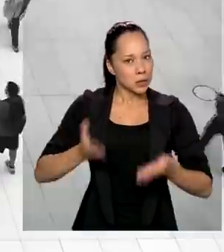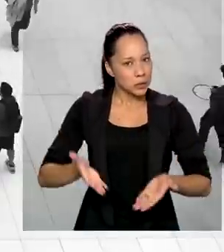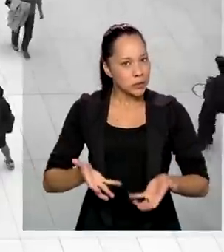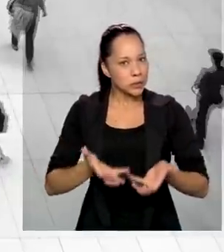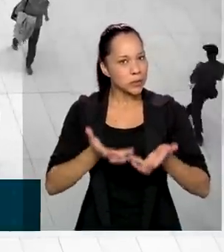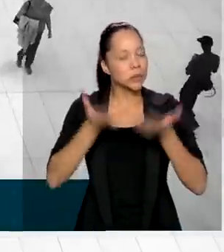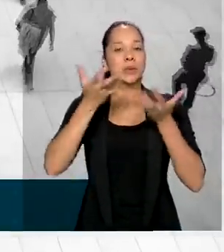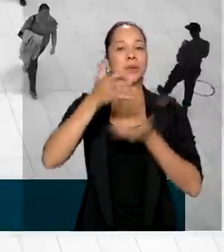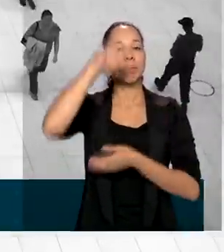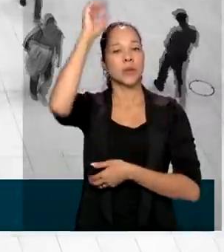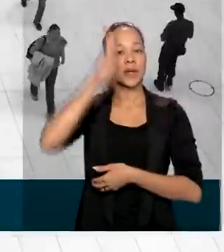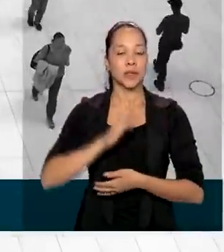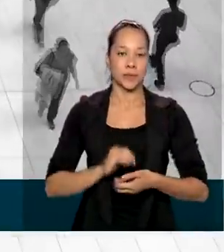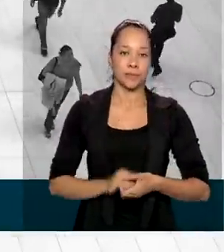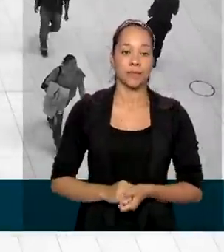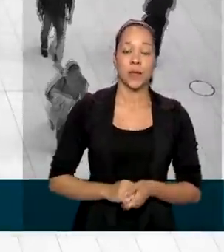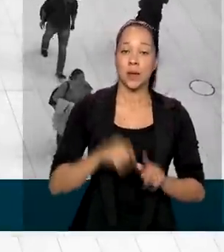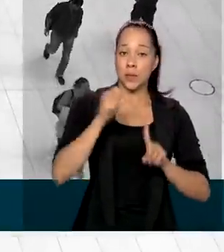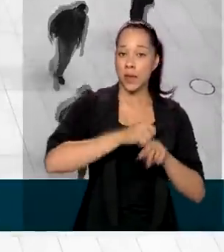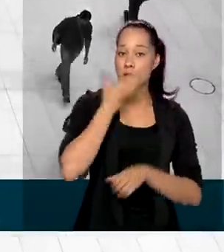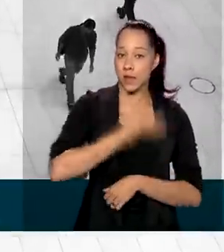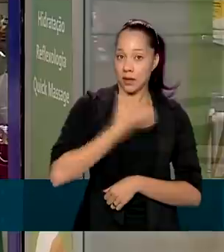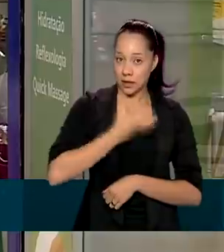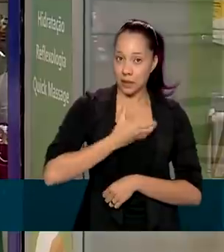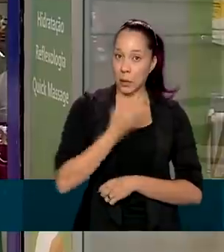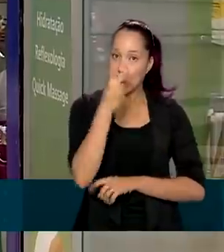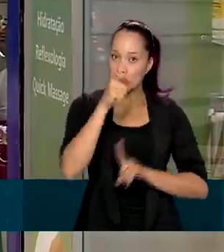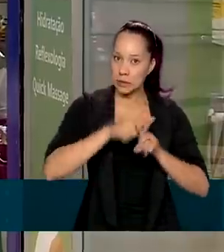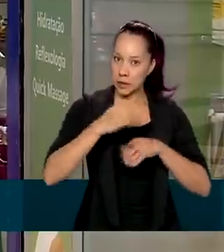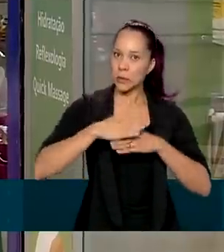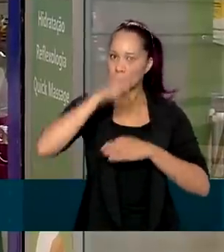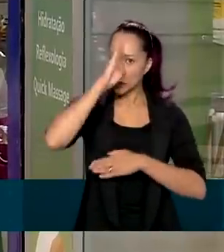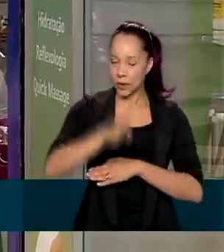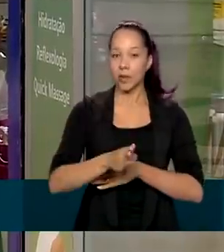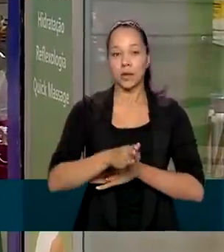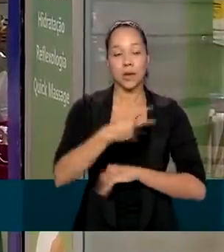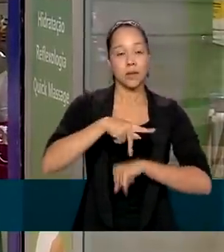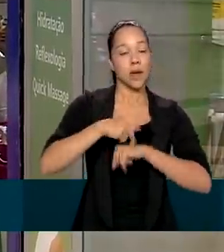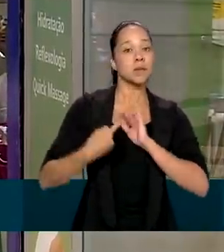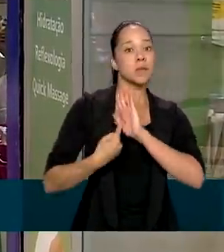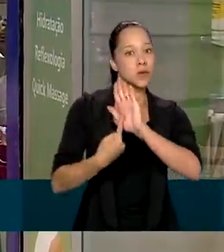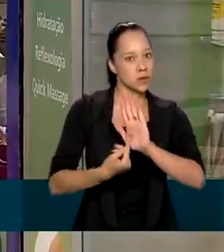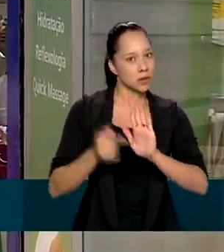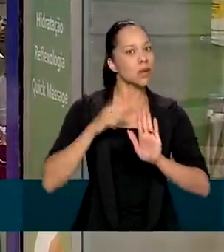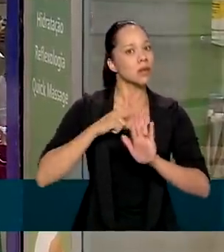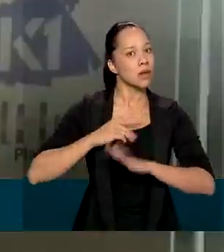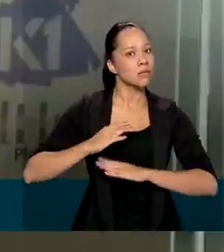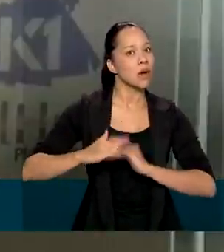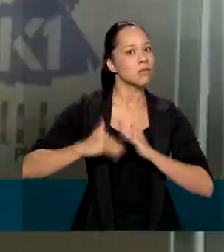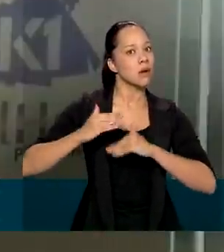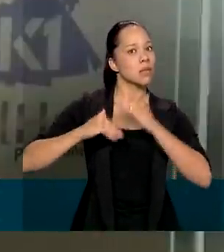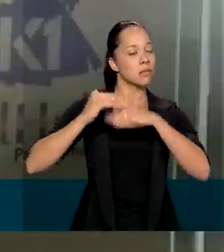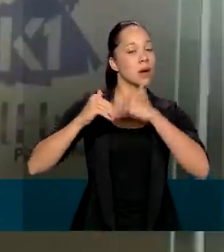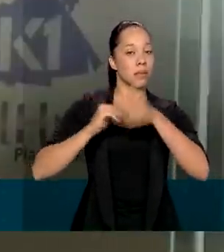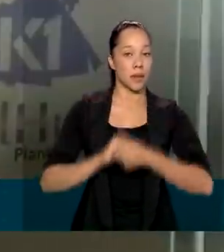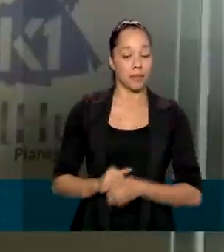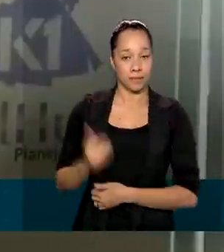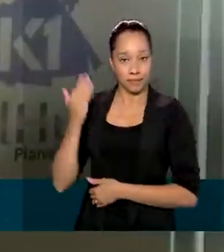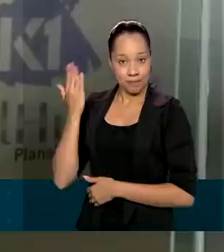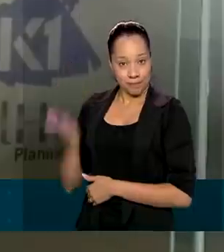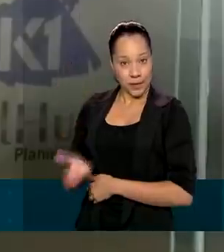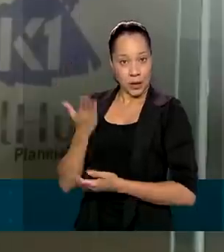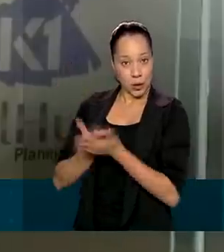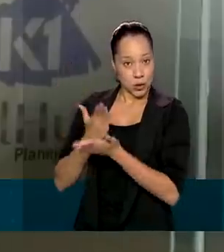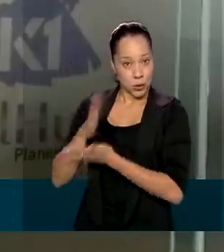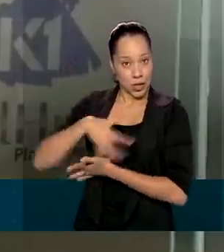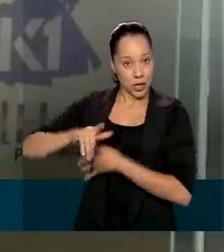país. Em dezembro, pelo segundo mês consecutivo, o país mostrou tendência de crescimento constante. Para este economista,